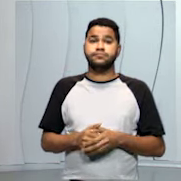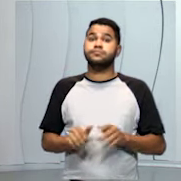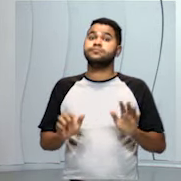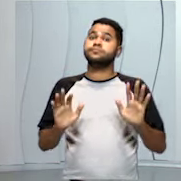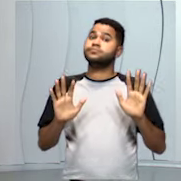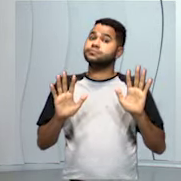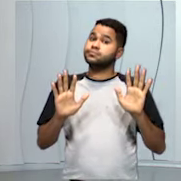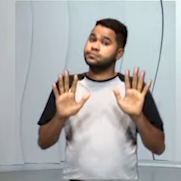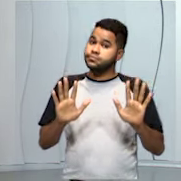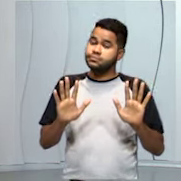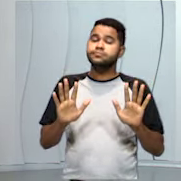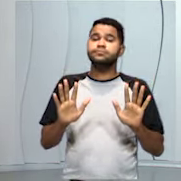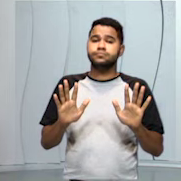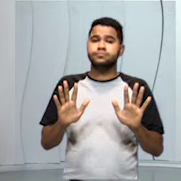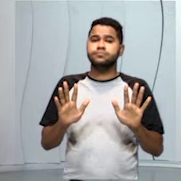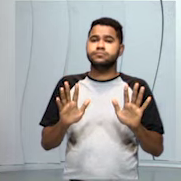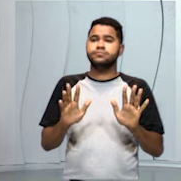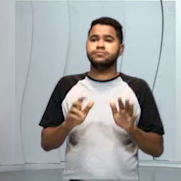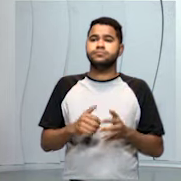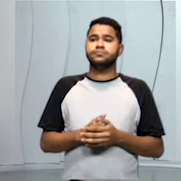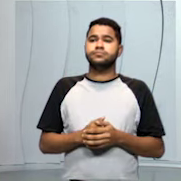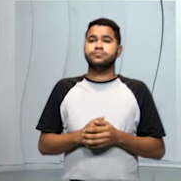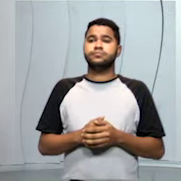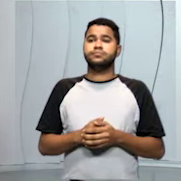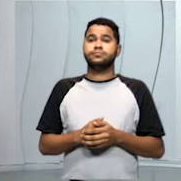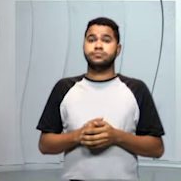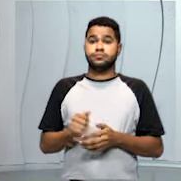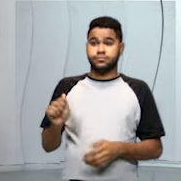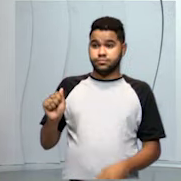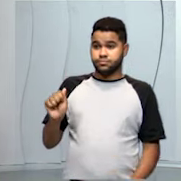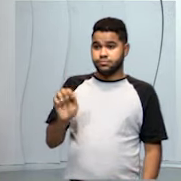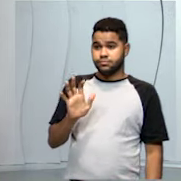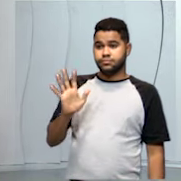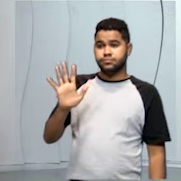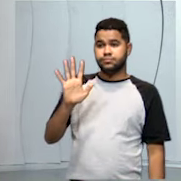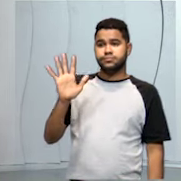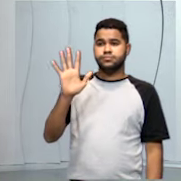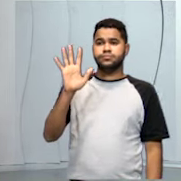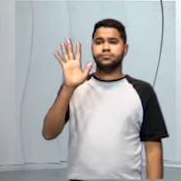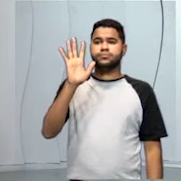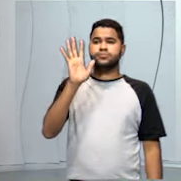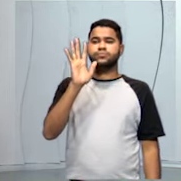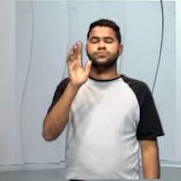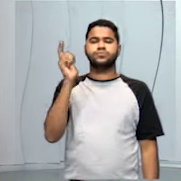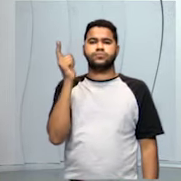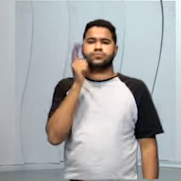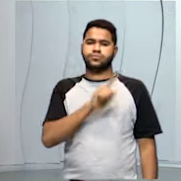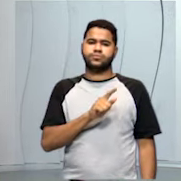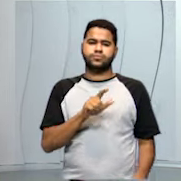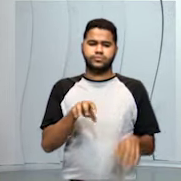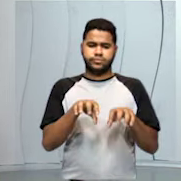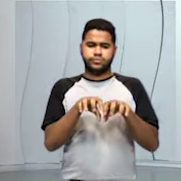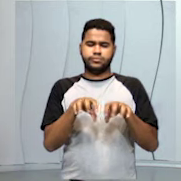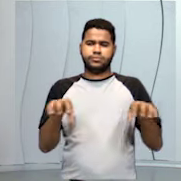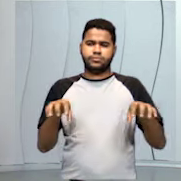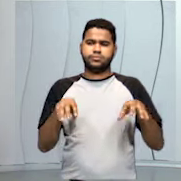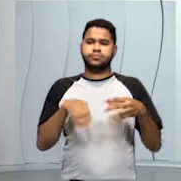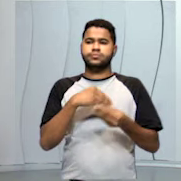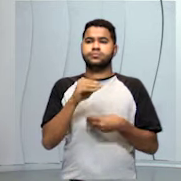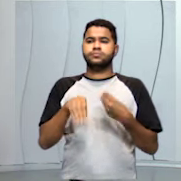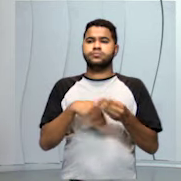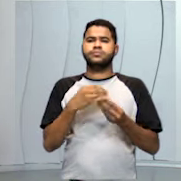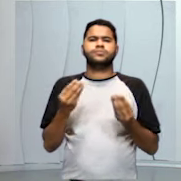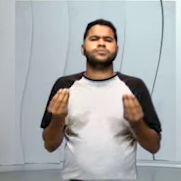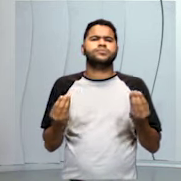Mas, ao fazer a evaporação, você vai conseguir separar essa mistura.